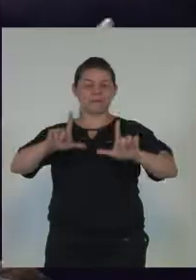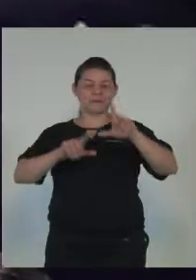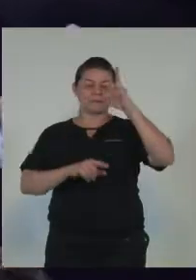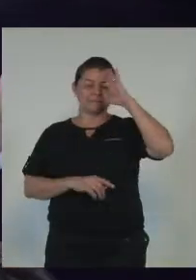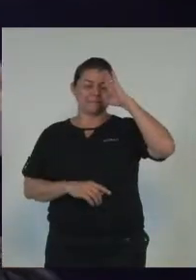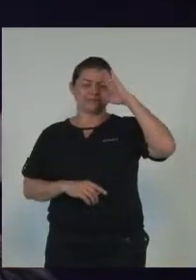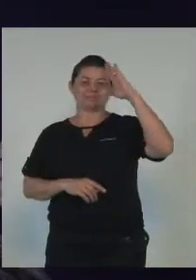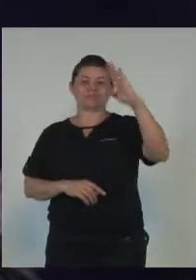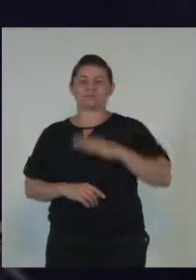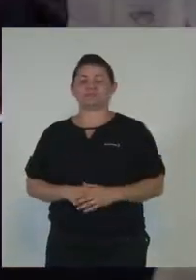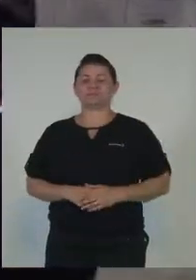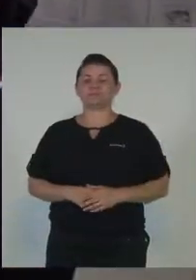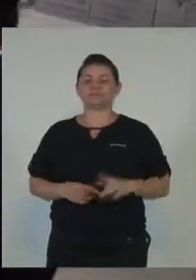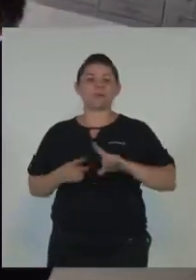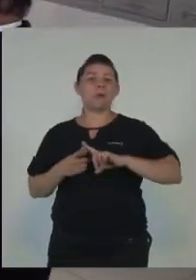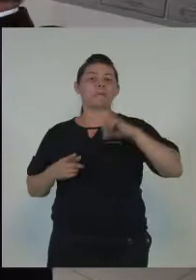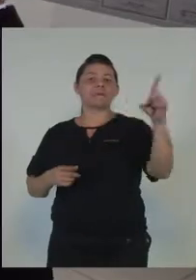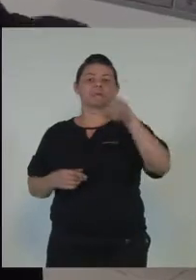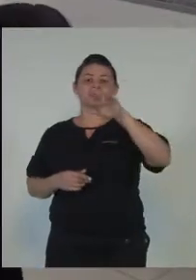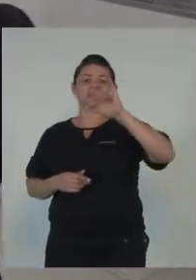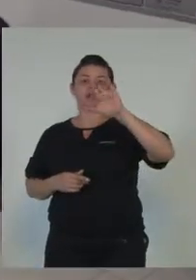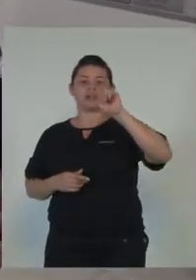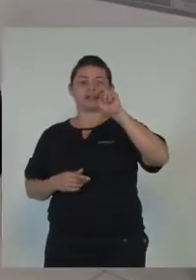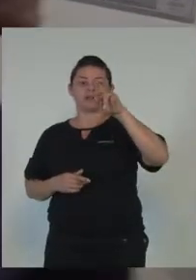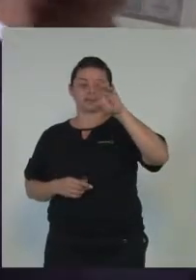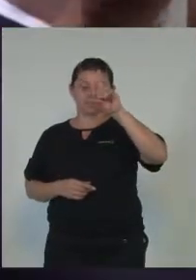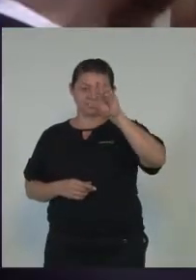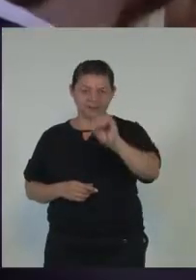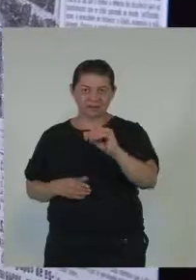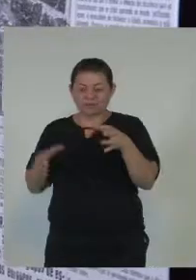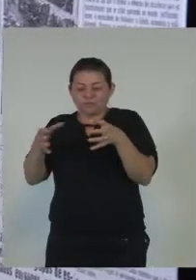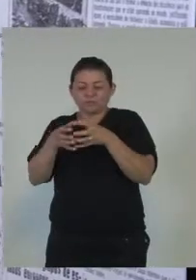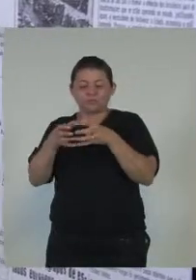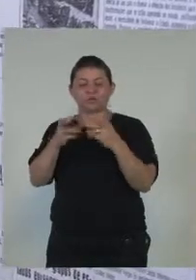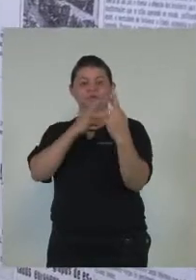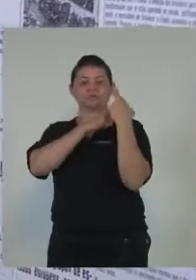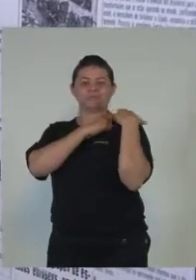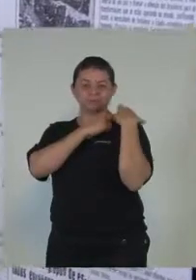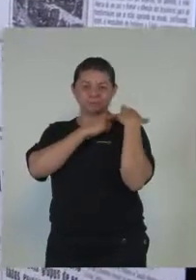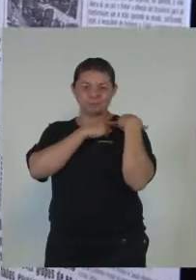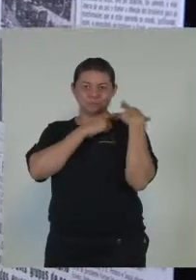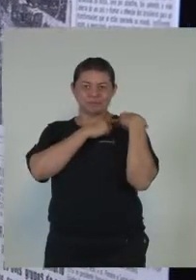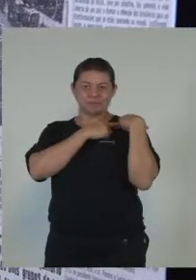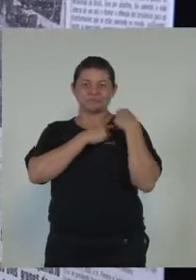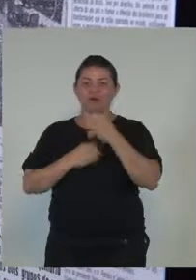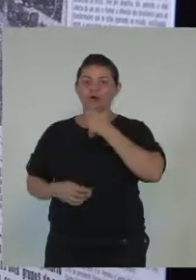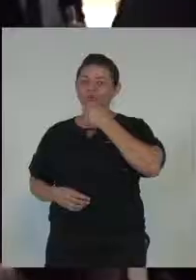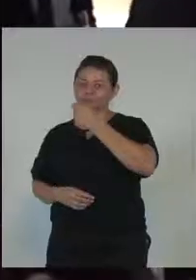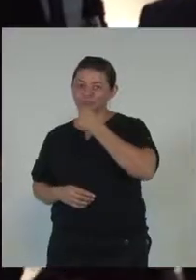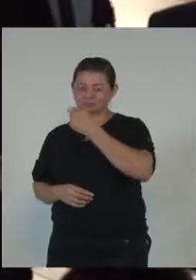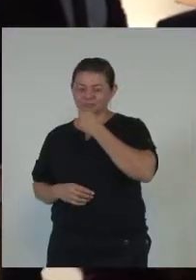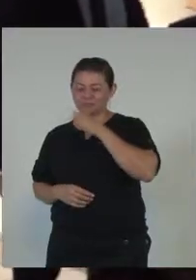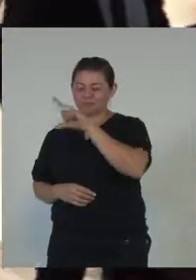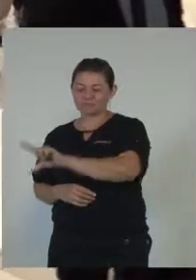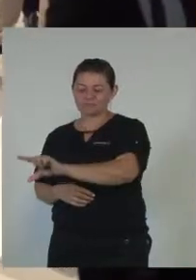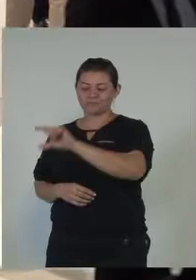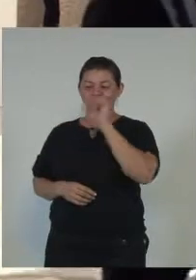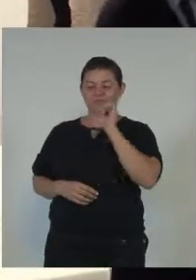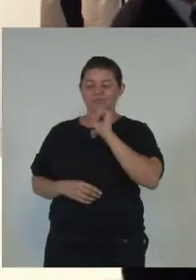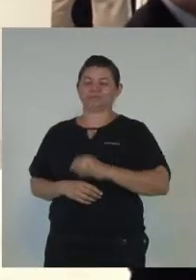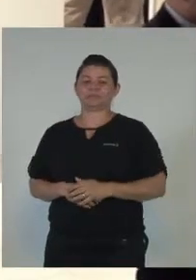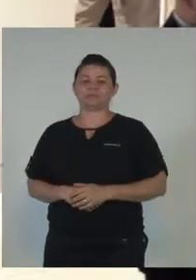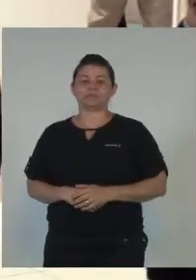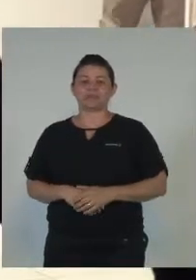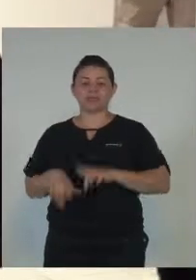Com o olhar de jornalista, o Ricardo Fernandes fez parte da equipe responsável por selecionar o que entraria no livro e na exposição.